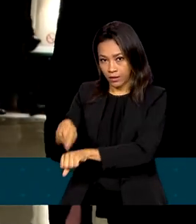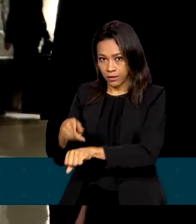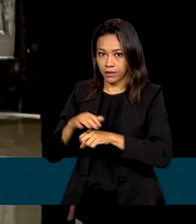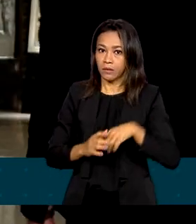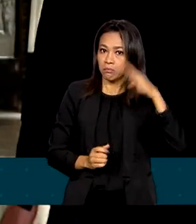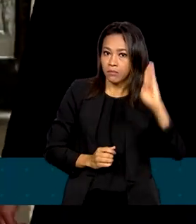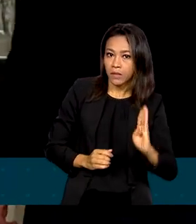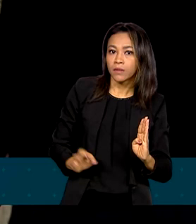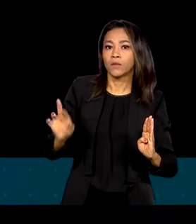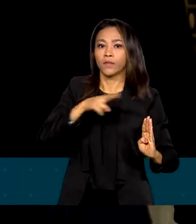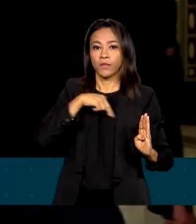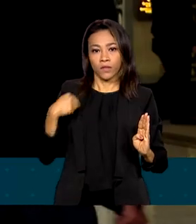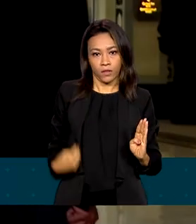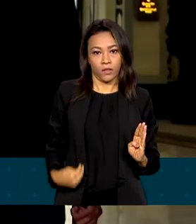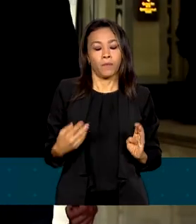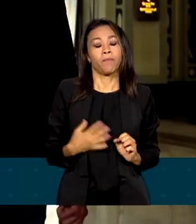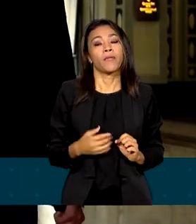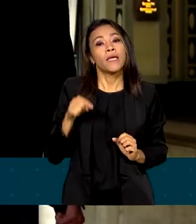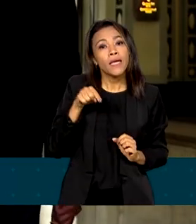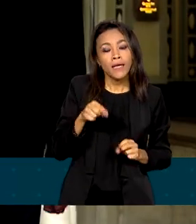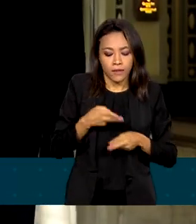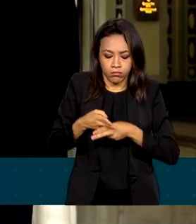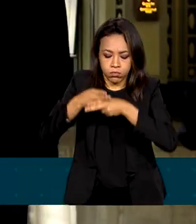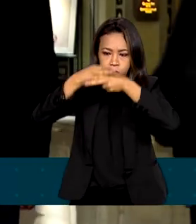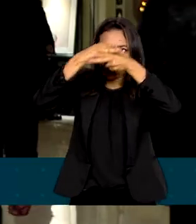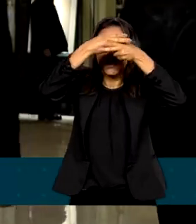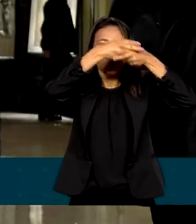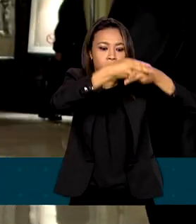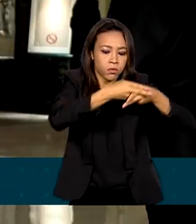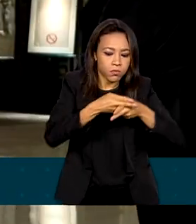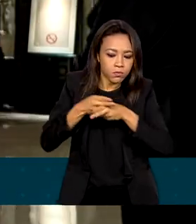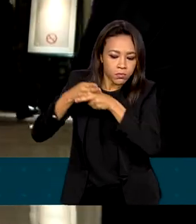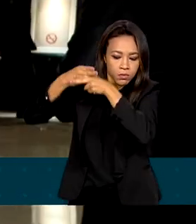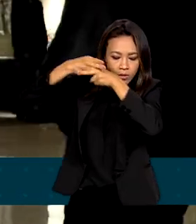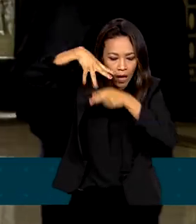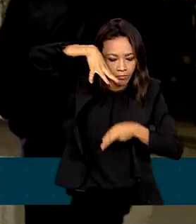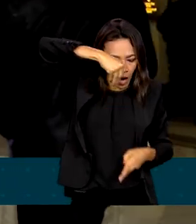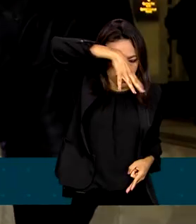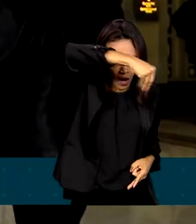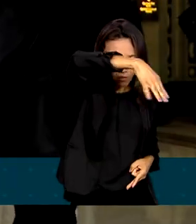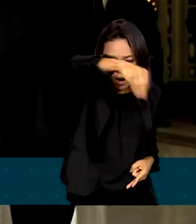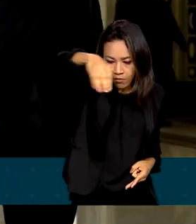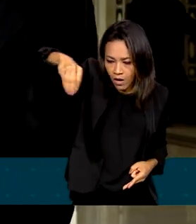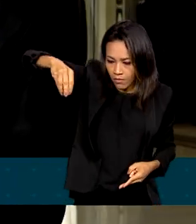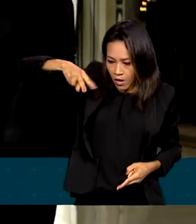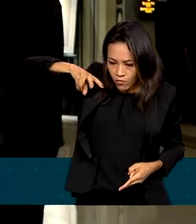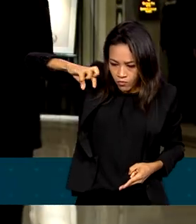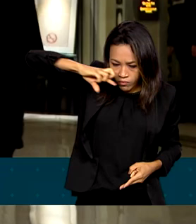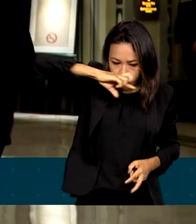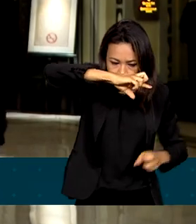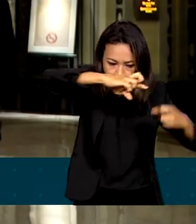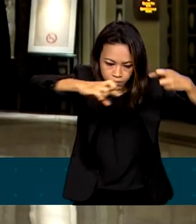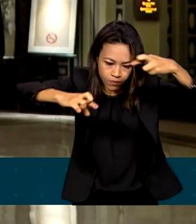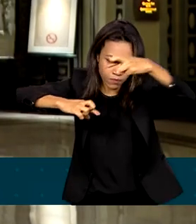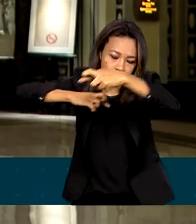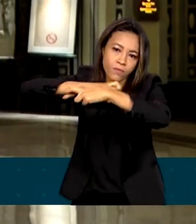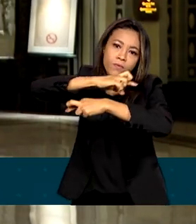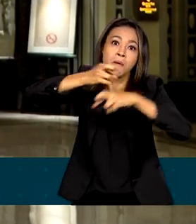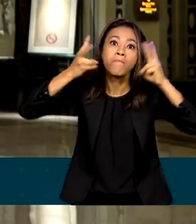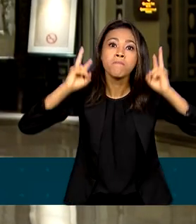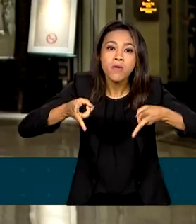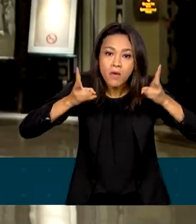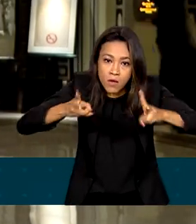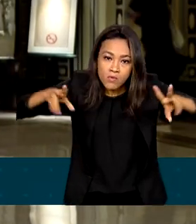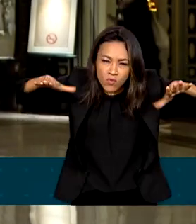o diferencial desse satélite, Vanessa, é que ele permite o monitoramento de biomas como a floresta amazônica, mesmo em dias nublados.